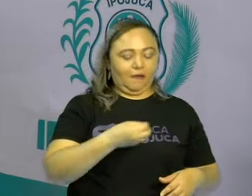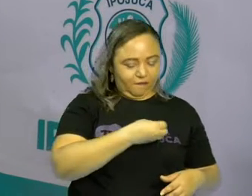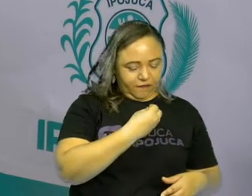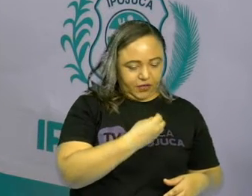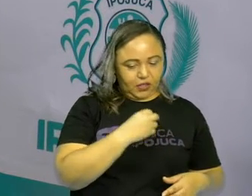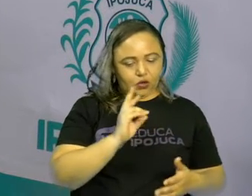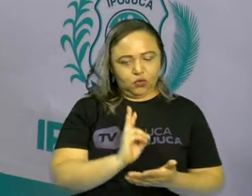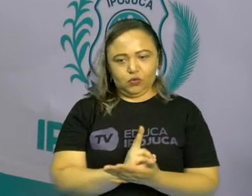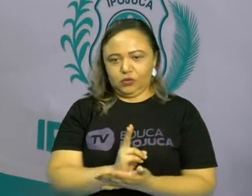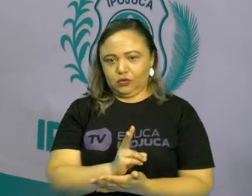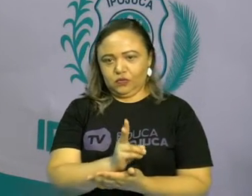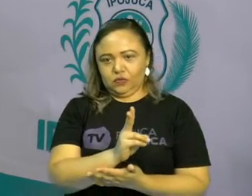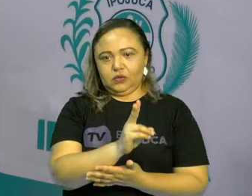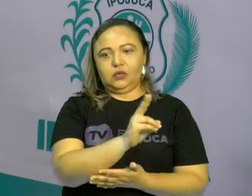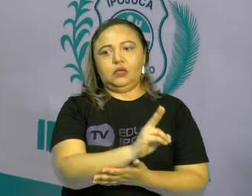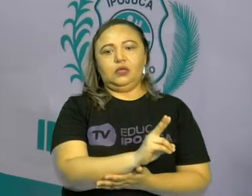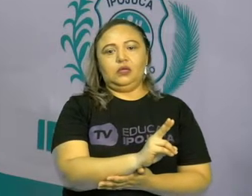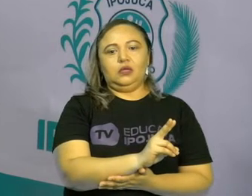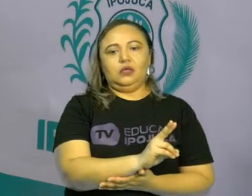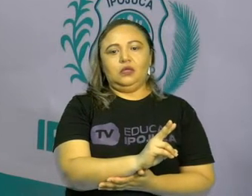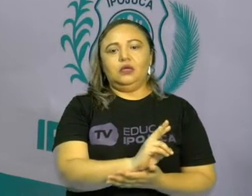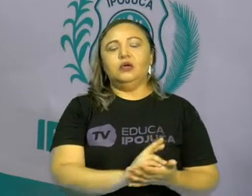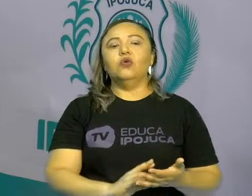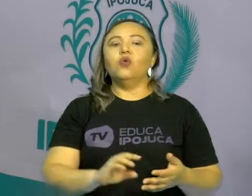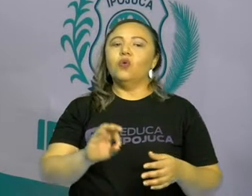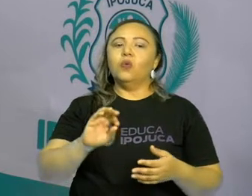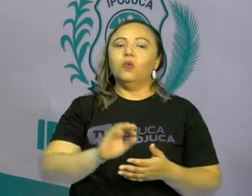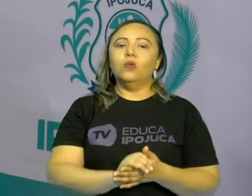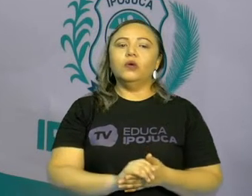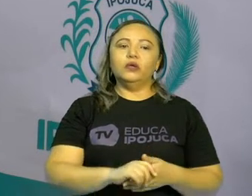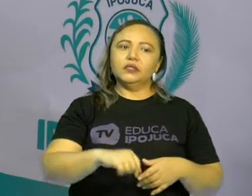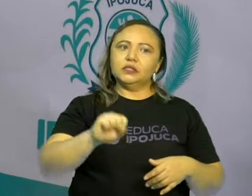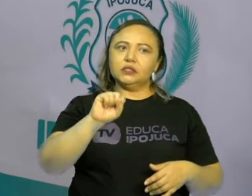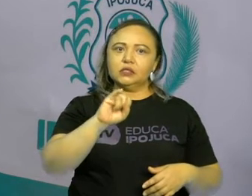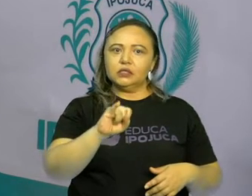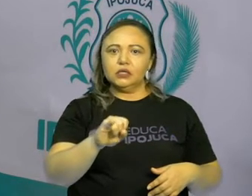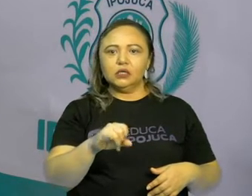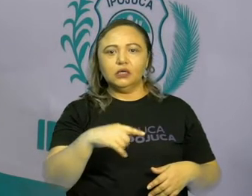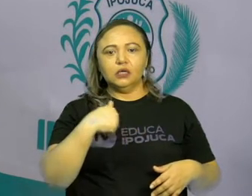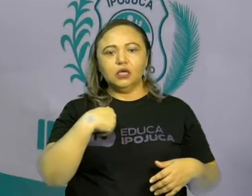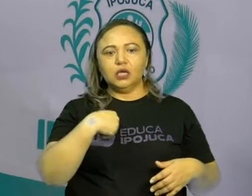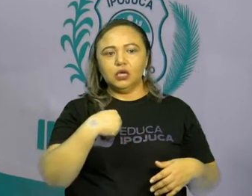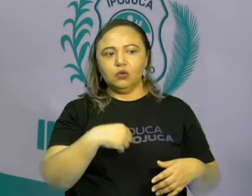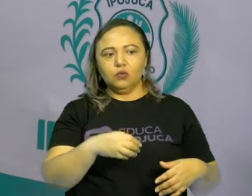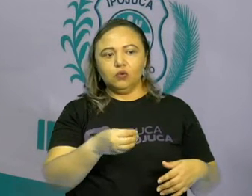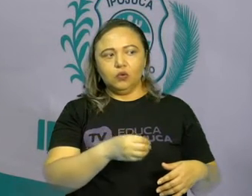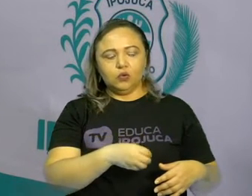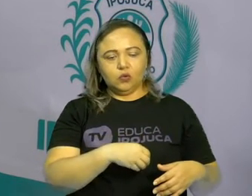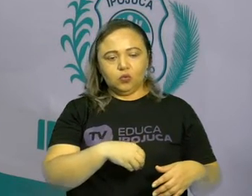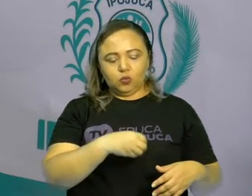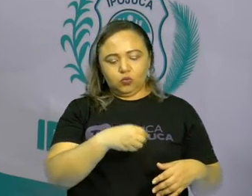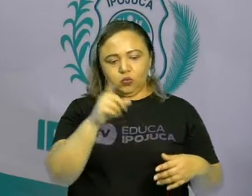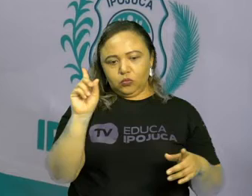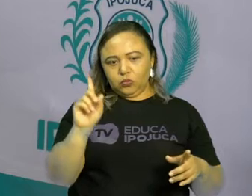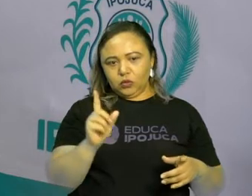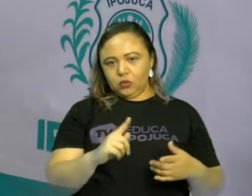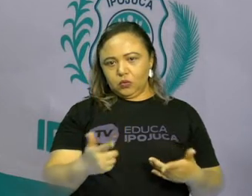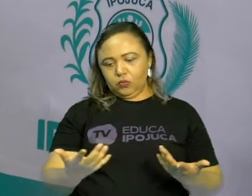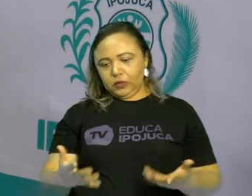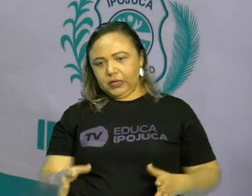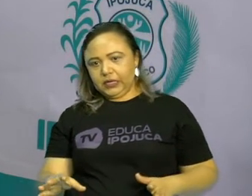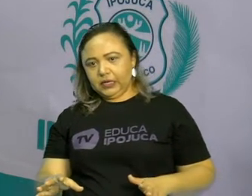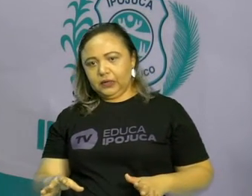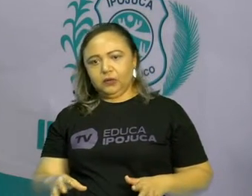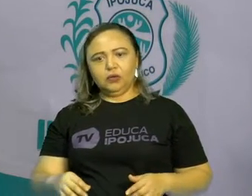Caso contrário, eu não vou ter uma casa, eu não vou ter um carro, que são considerados seres não vivos,